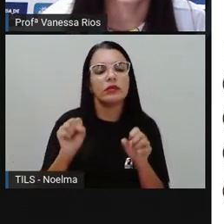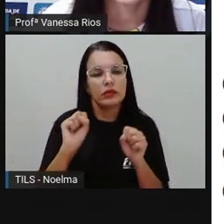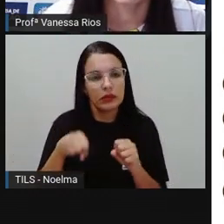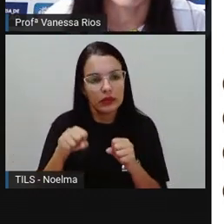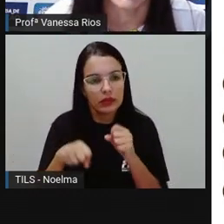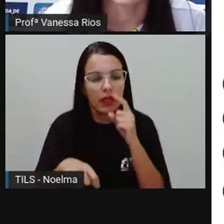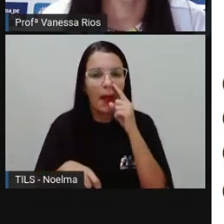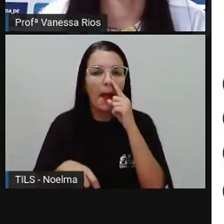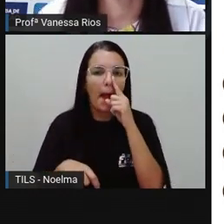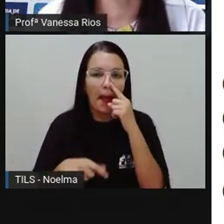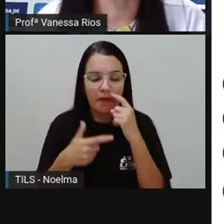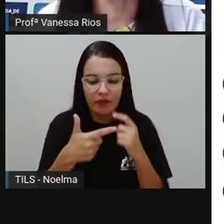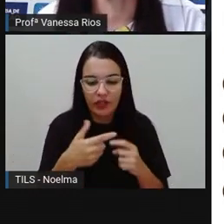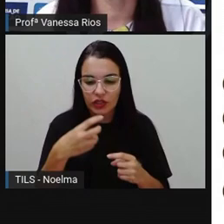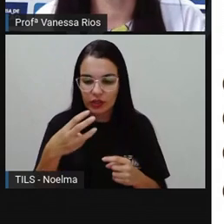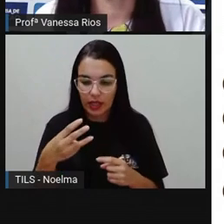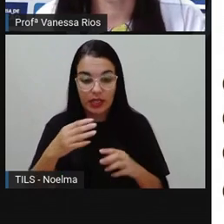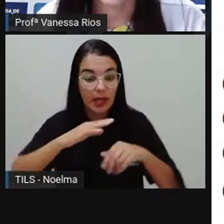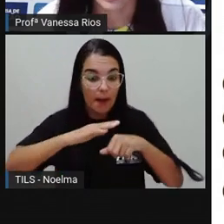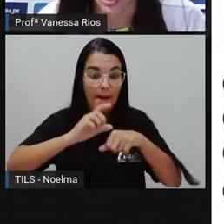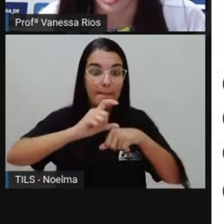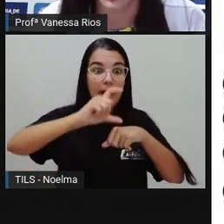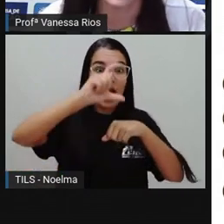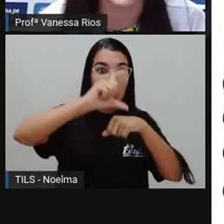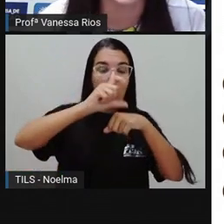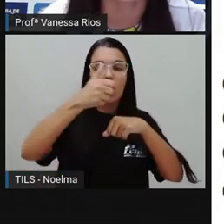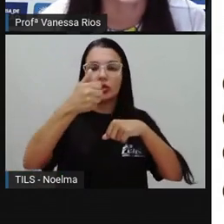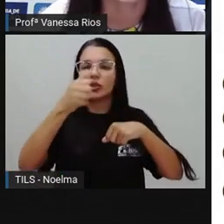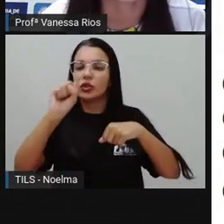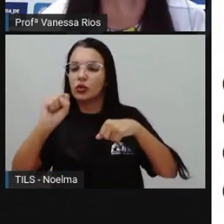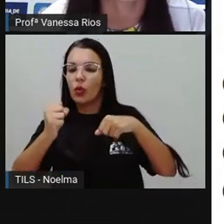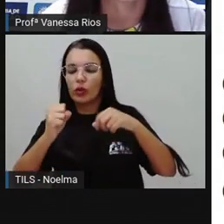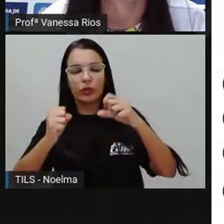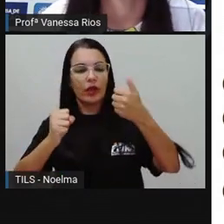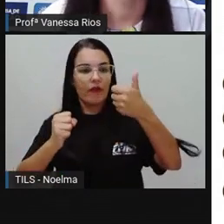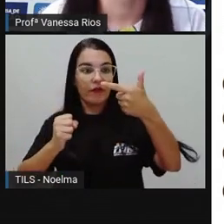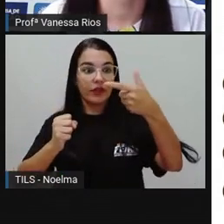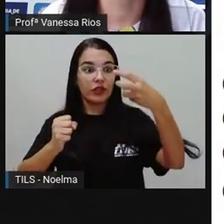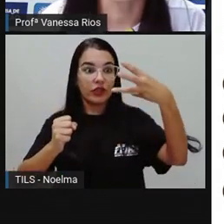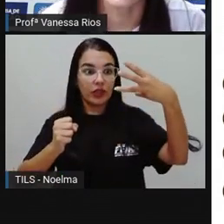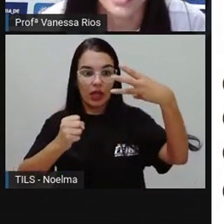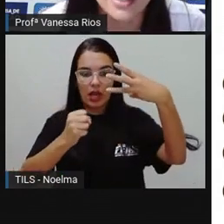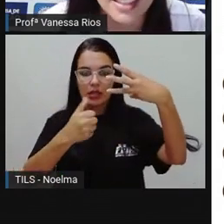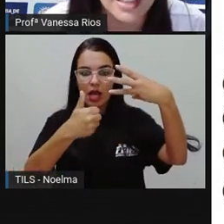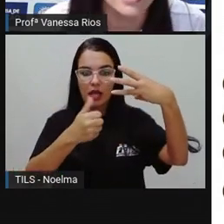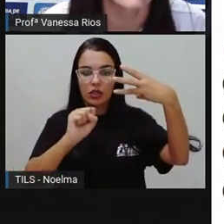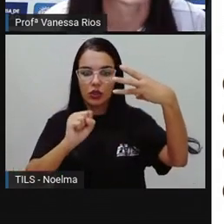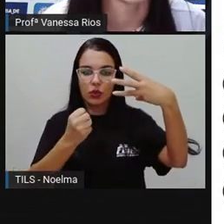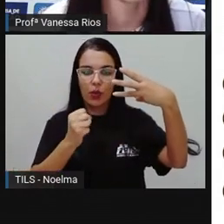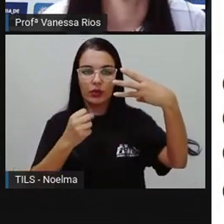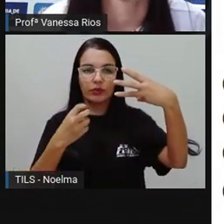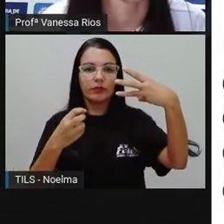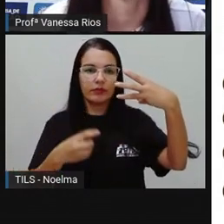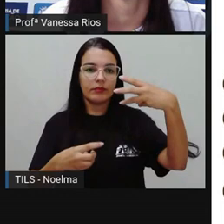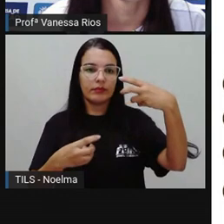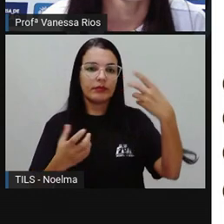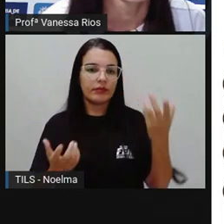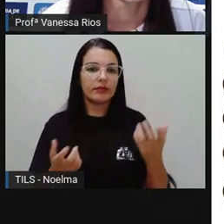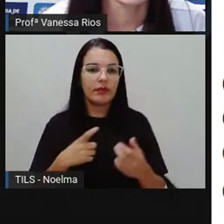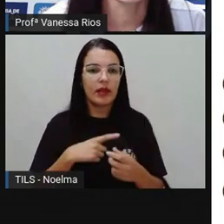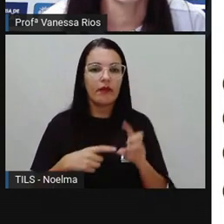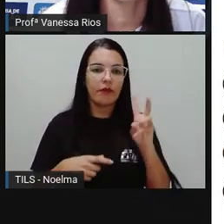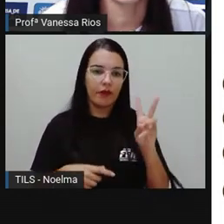é? 23 é maior do que 18. Então, essa alternativa, ela é verdadeira. Marca V.